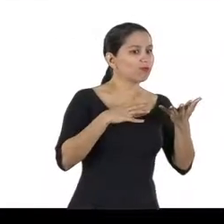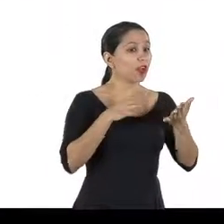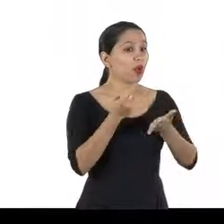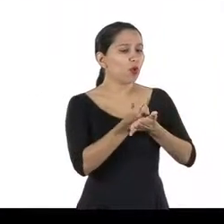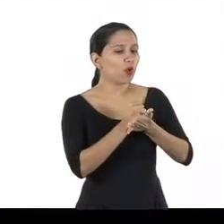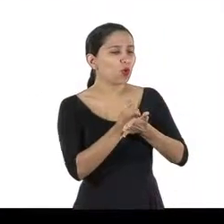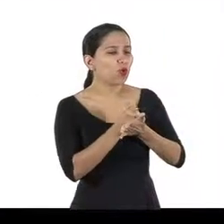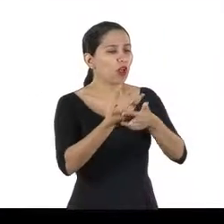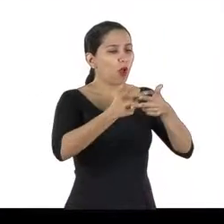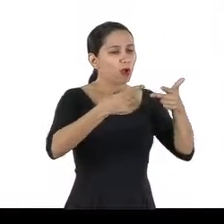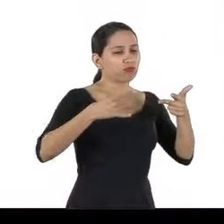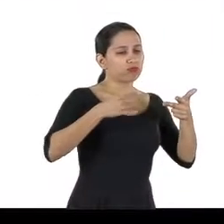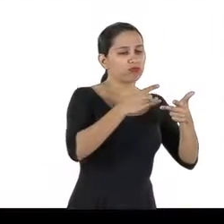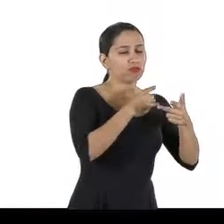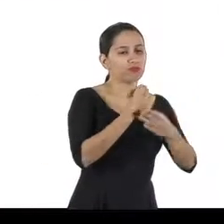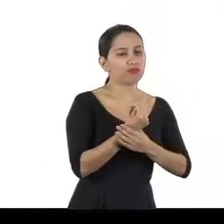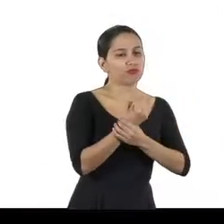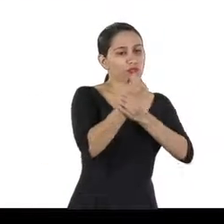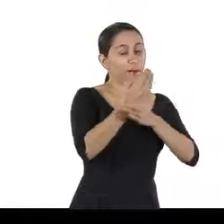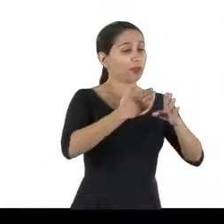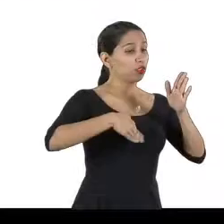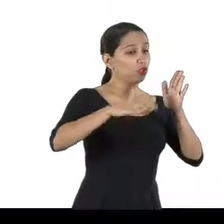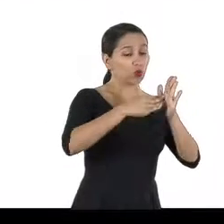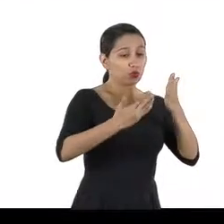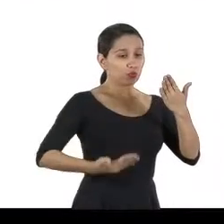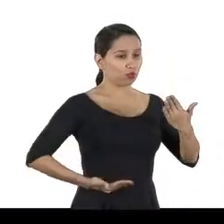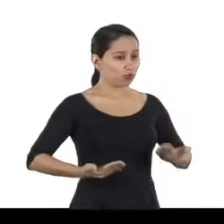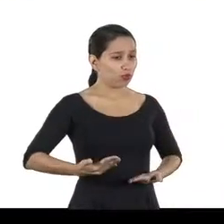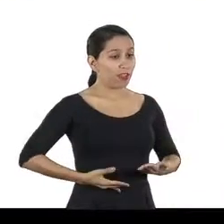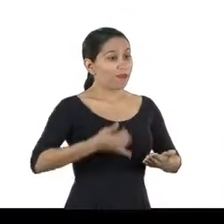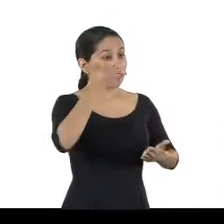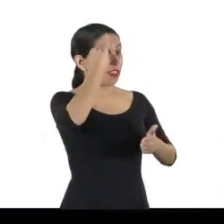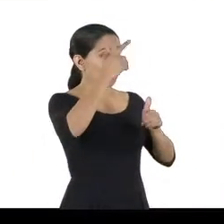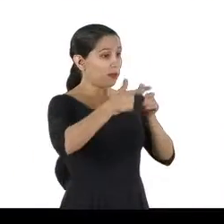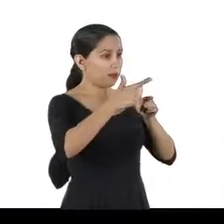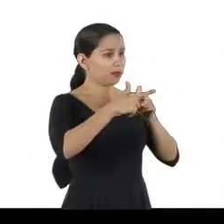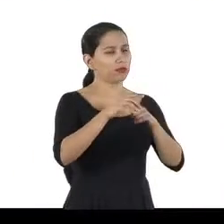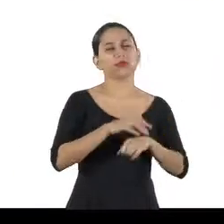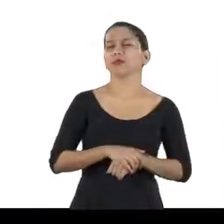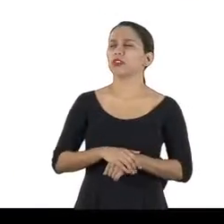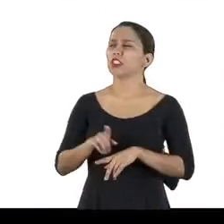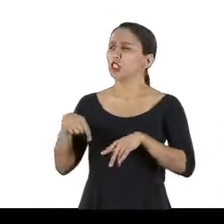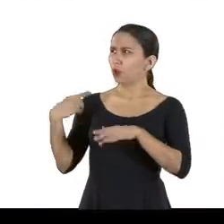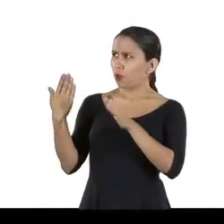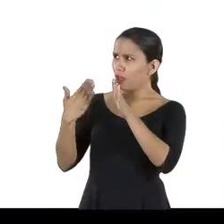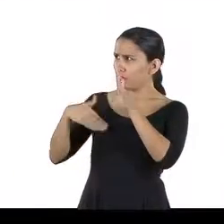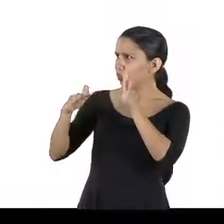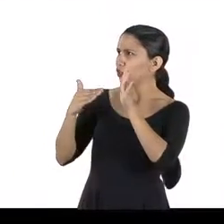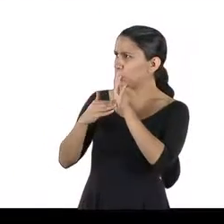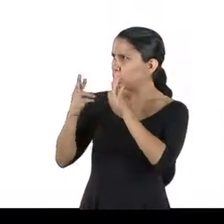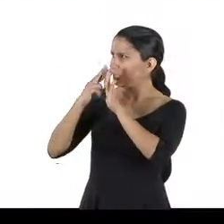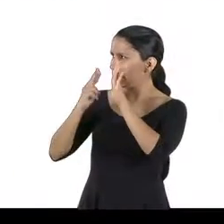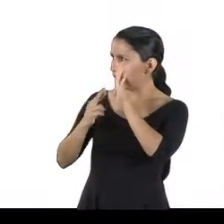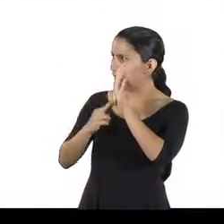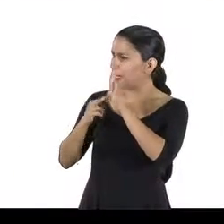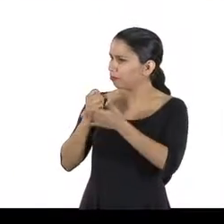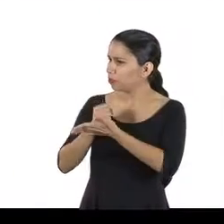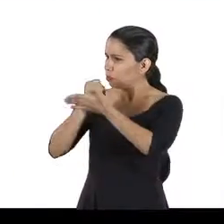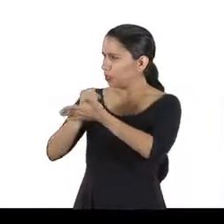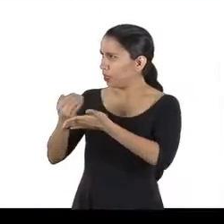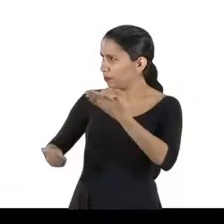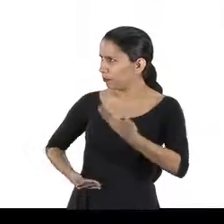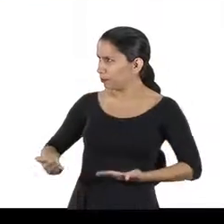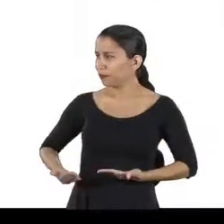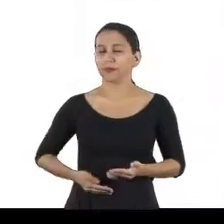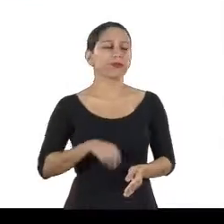o trabalhador execute as atividades da melhor forma possível, sem se acidentar. É, são regras que existem em prol do trabalhador. Esse é o objetivo principal